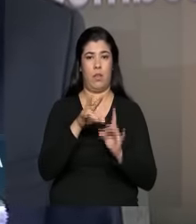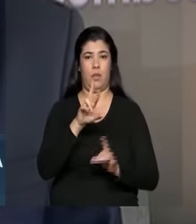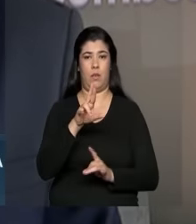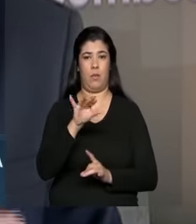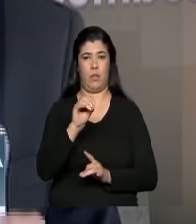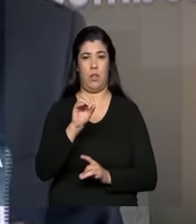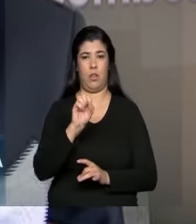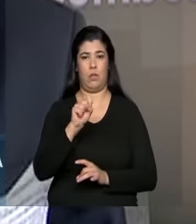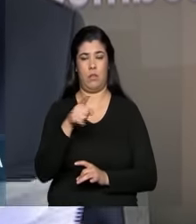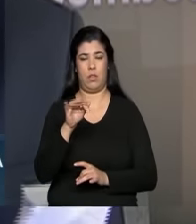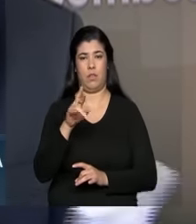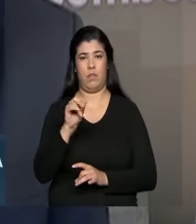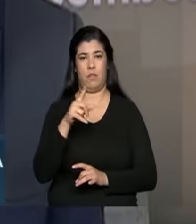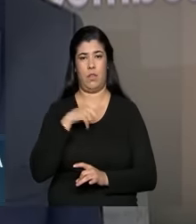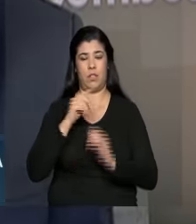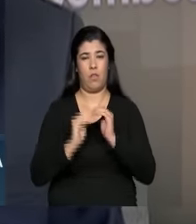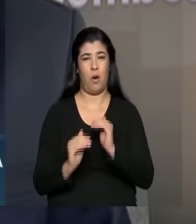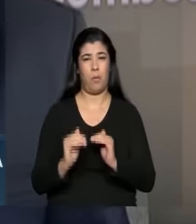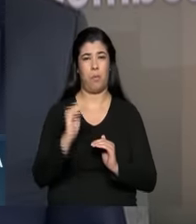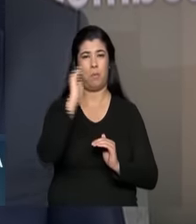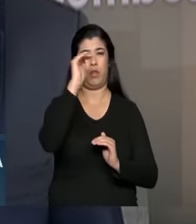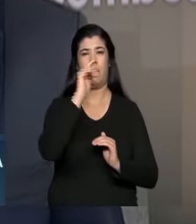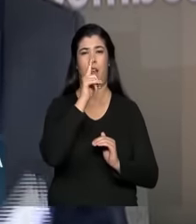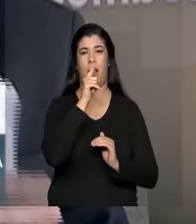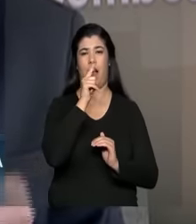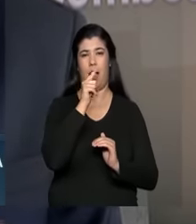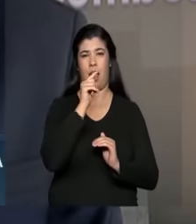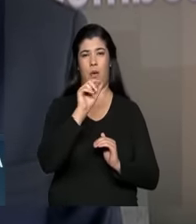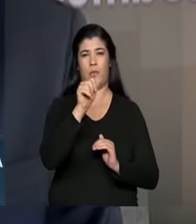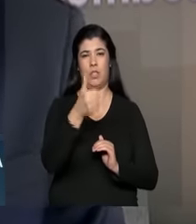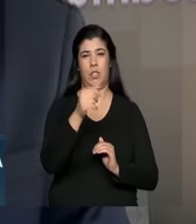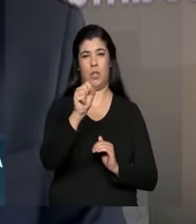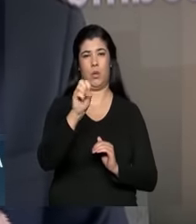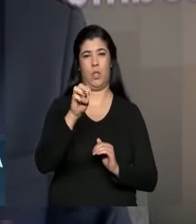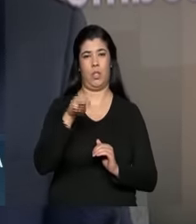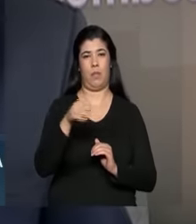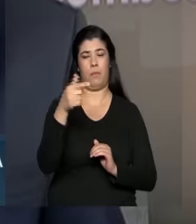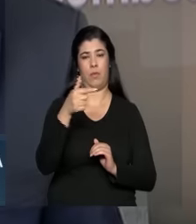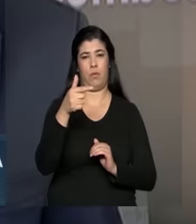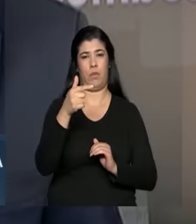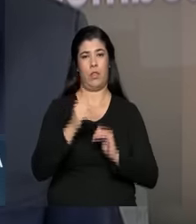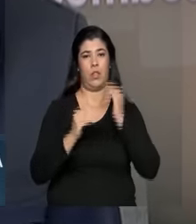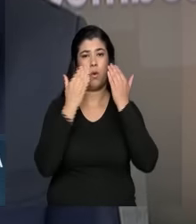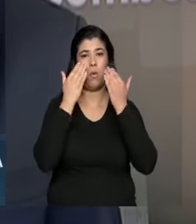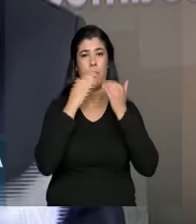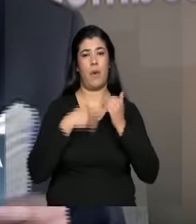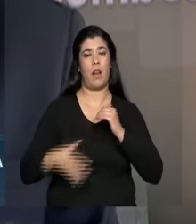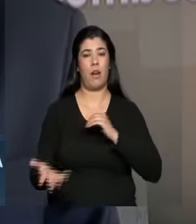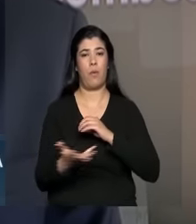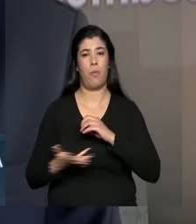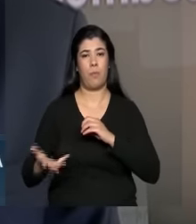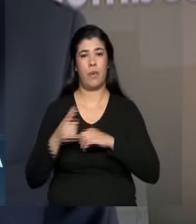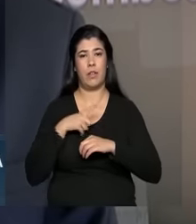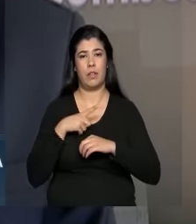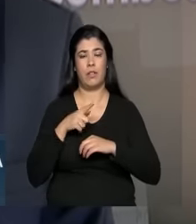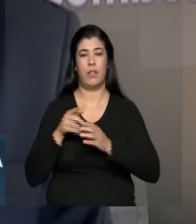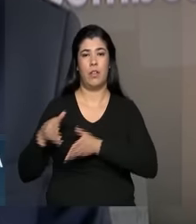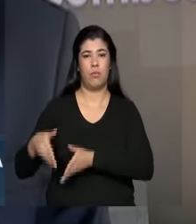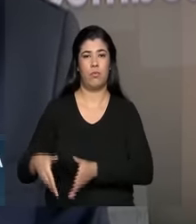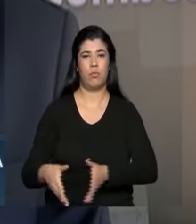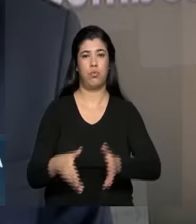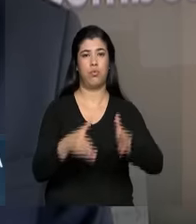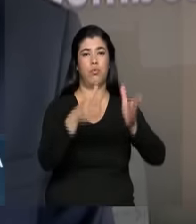a uma altura de 188 metros em relação ao nível do rio São Francisco. Ou seja, literalmente vai